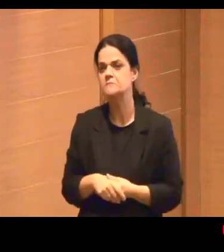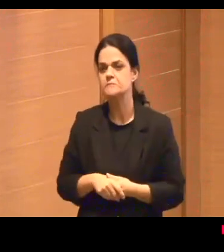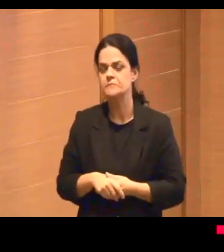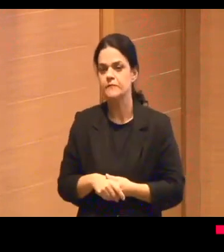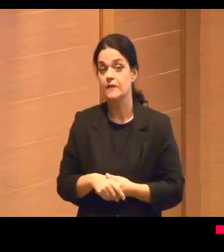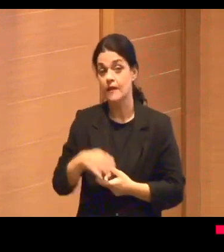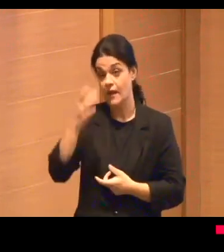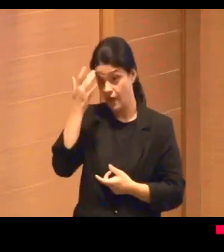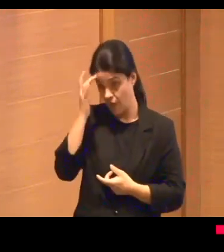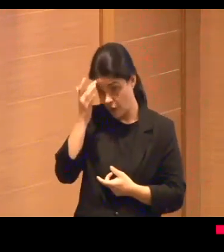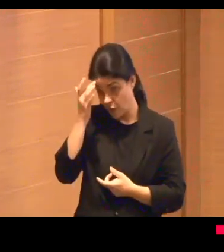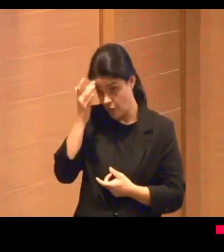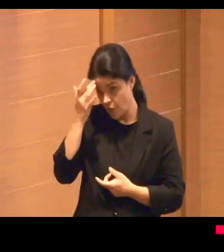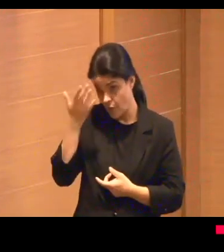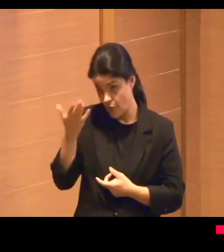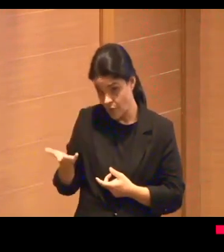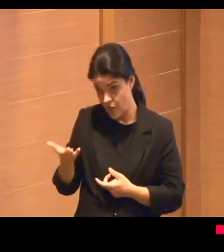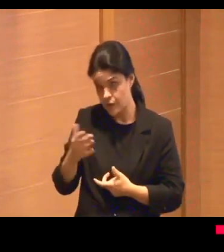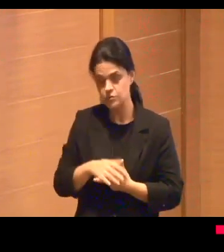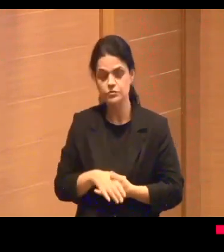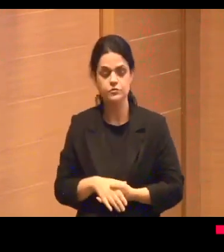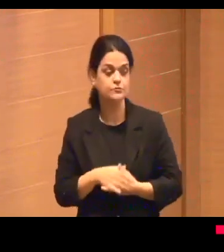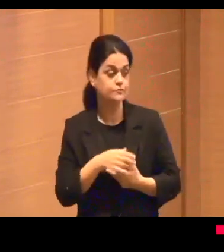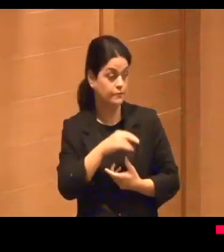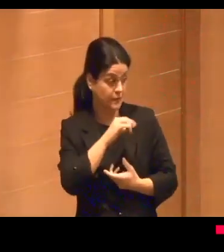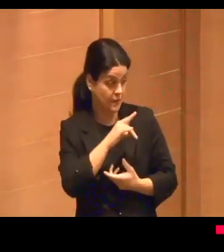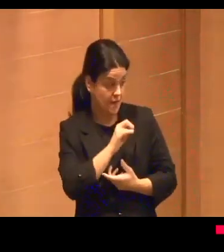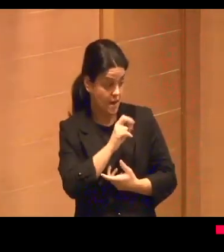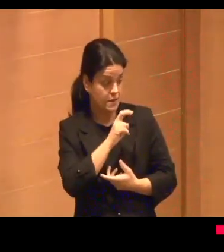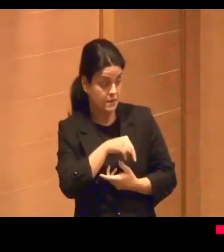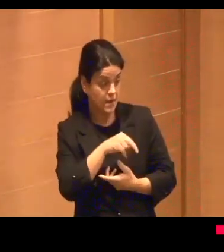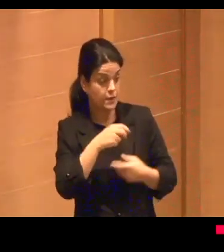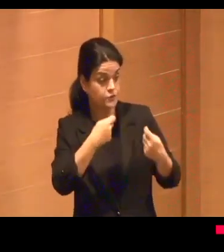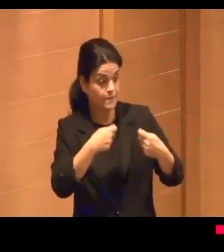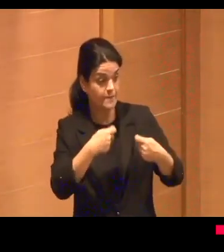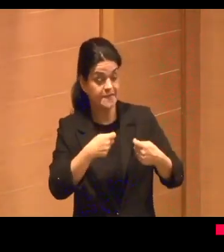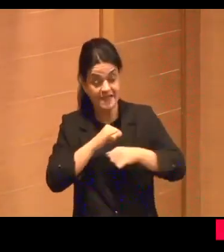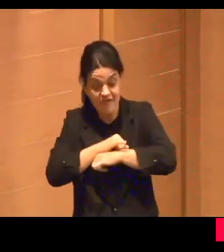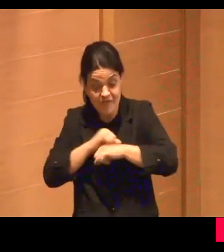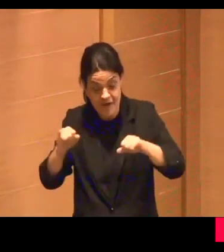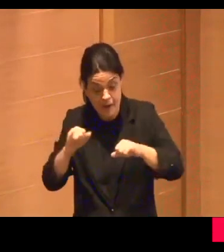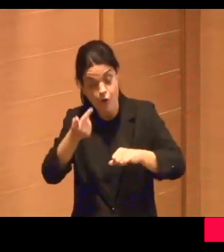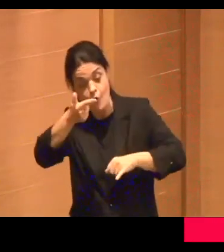Eu acho, Nelson Preto, que eu deveria ter feito outra apresentação.